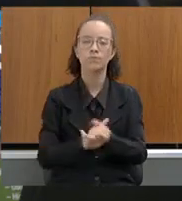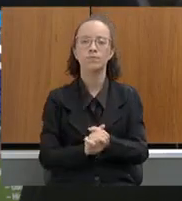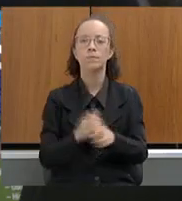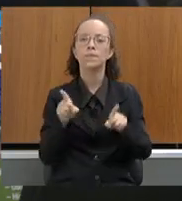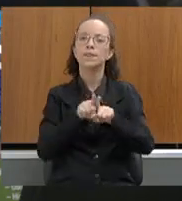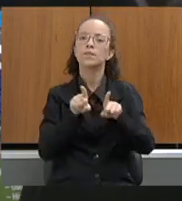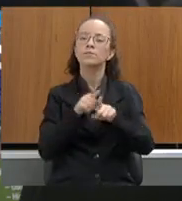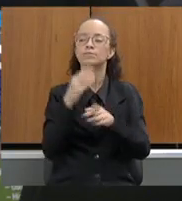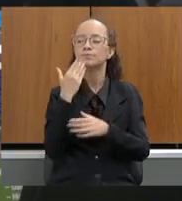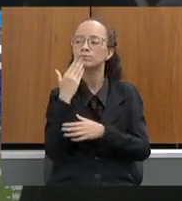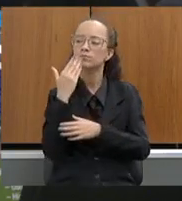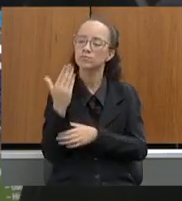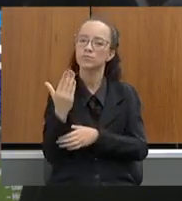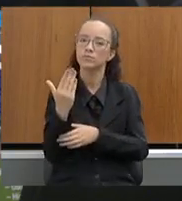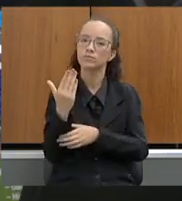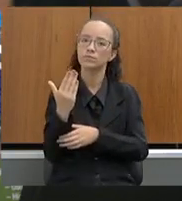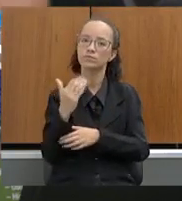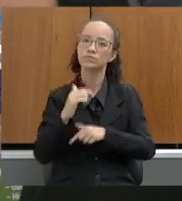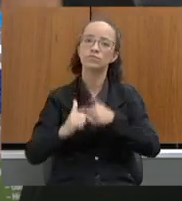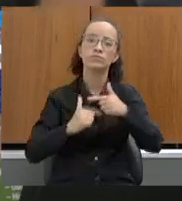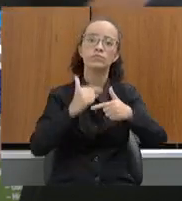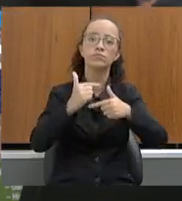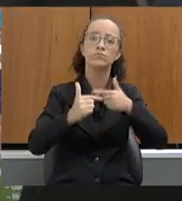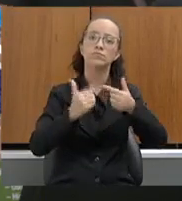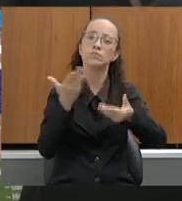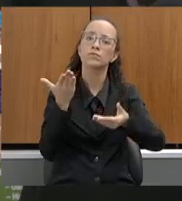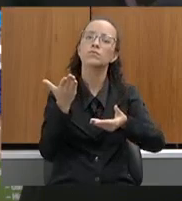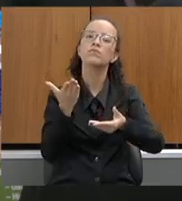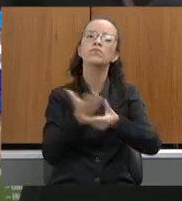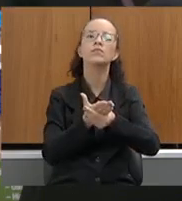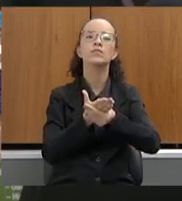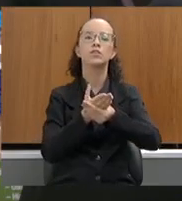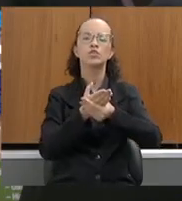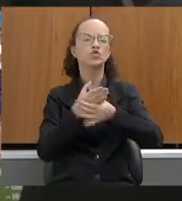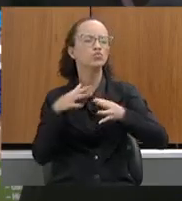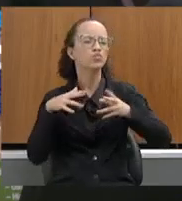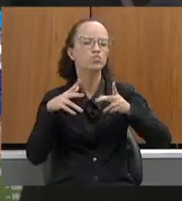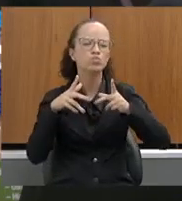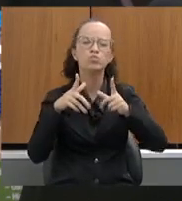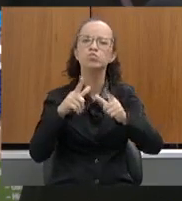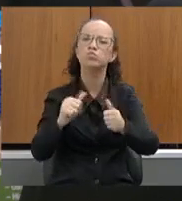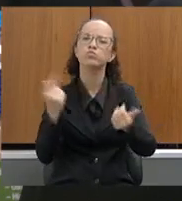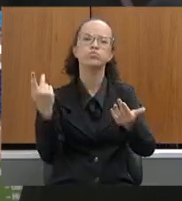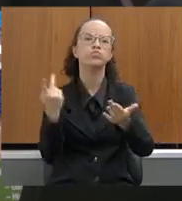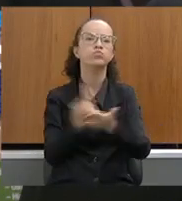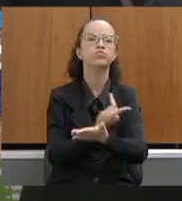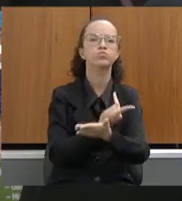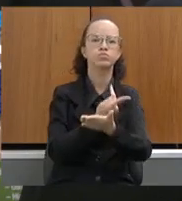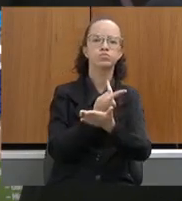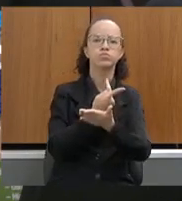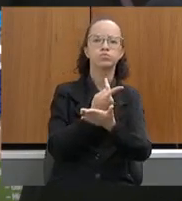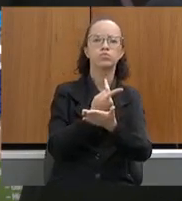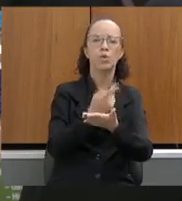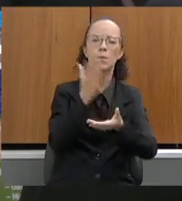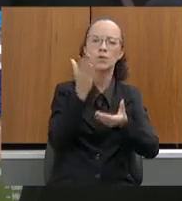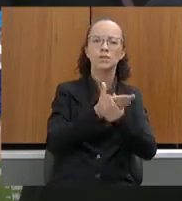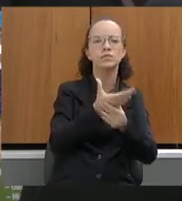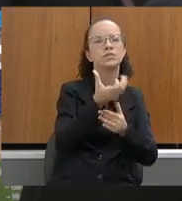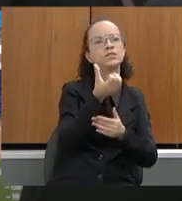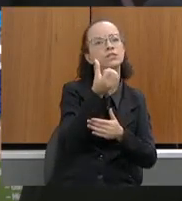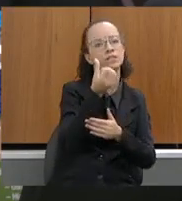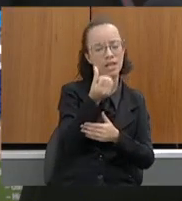Requerimento, pedindo de providência para que a pasta apresente cópia de todo o expediente referente ao processo SEI nº 13-70